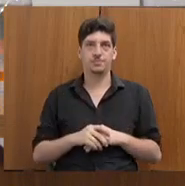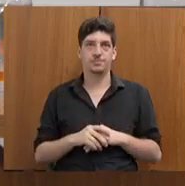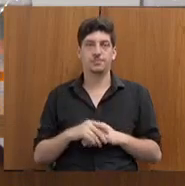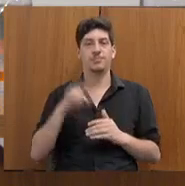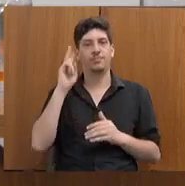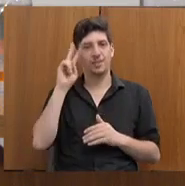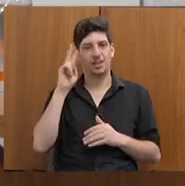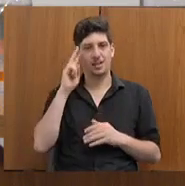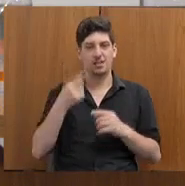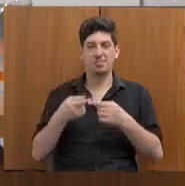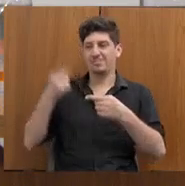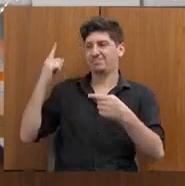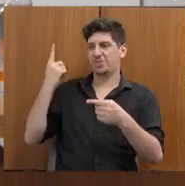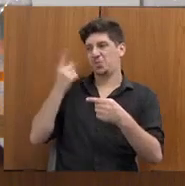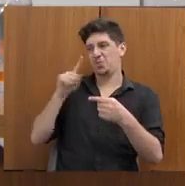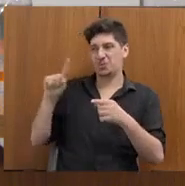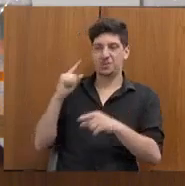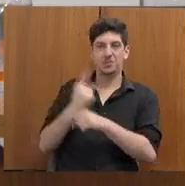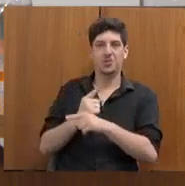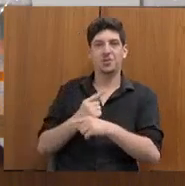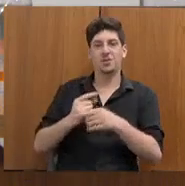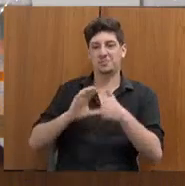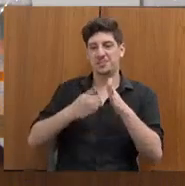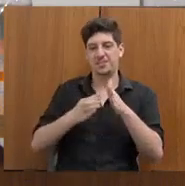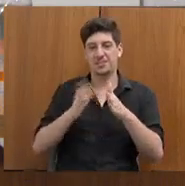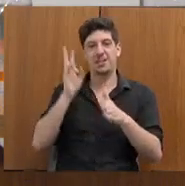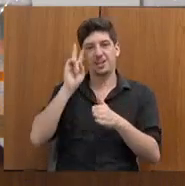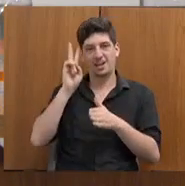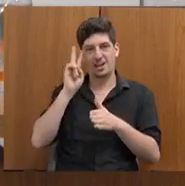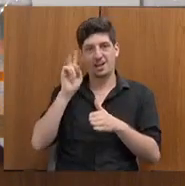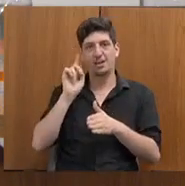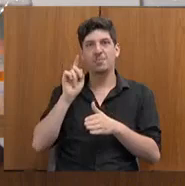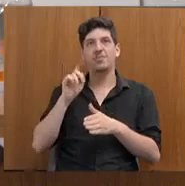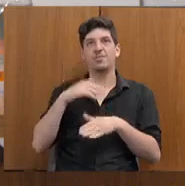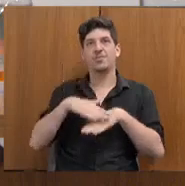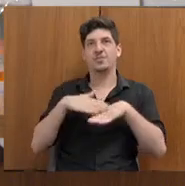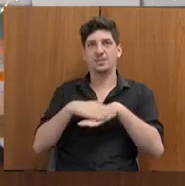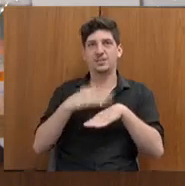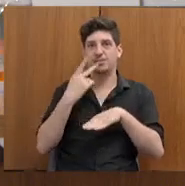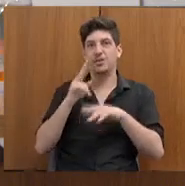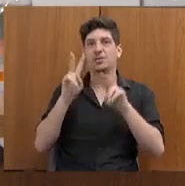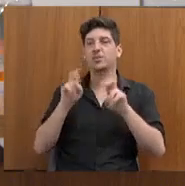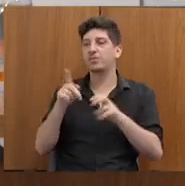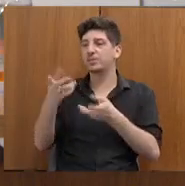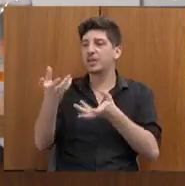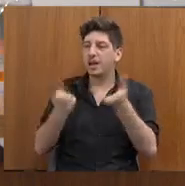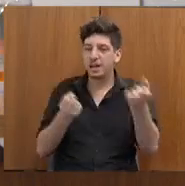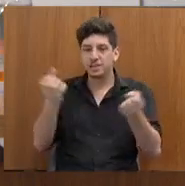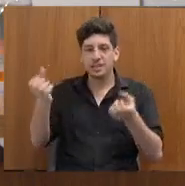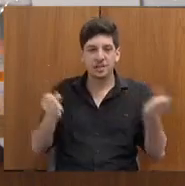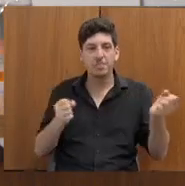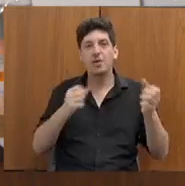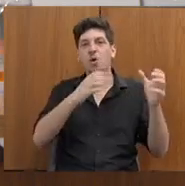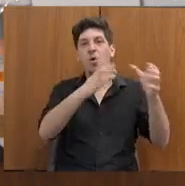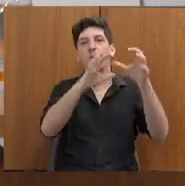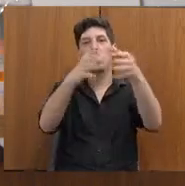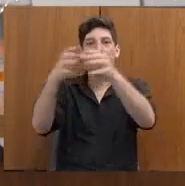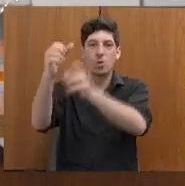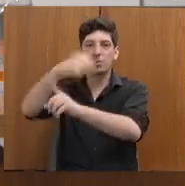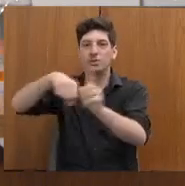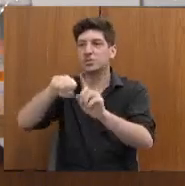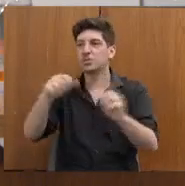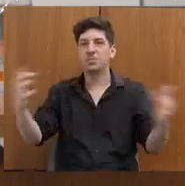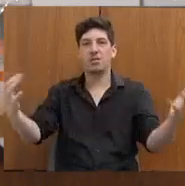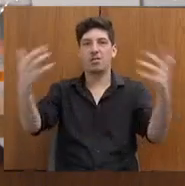no último encontro partidário, gente conversando, o tanto que você tem recebido, assim, diferentes segmentos sociais, procurado atender de forma